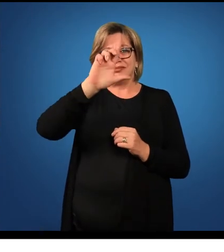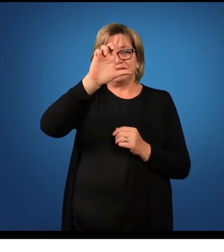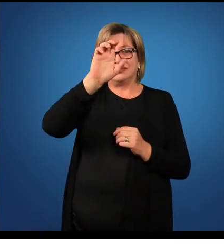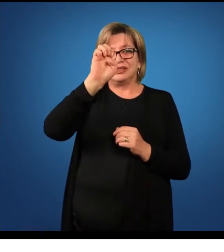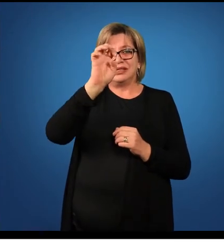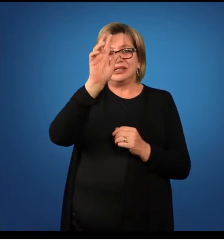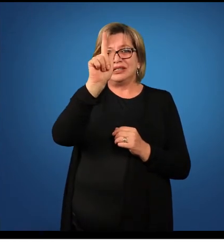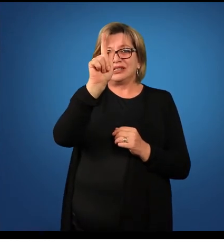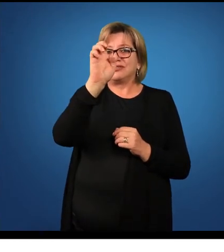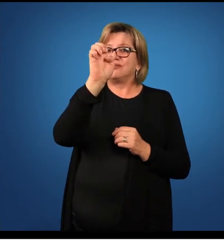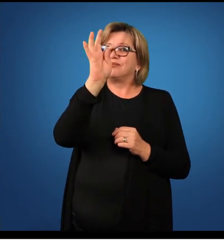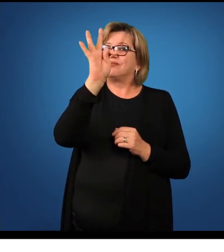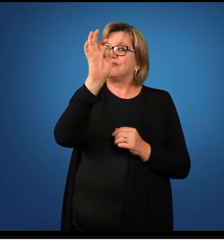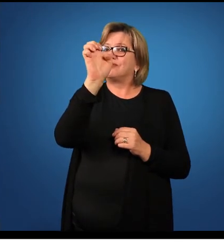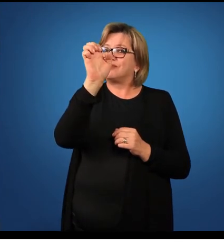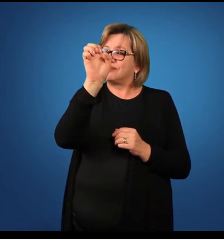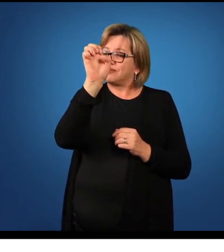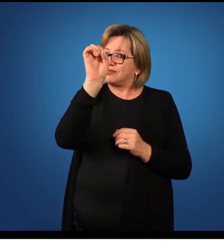legetes,